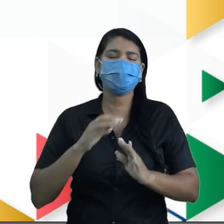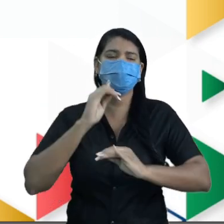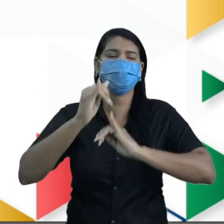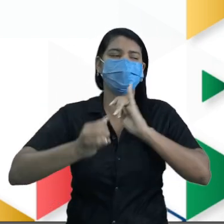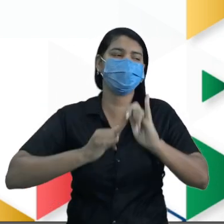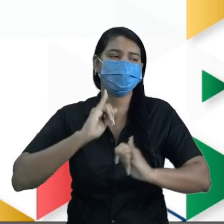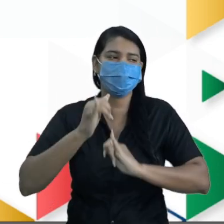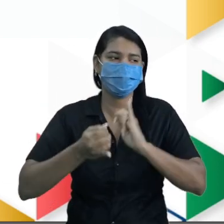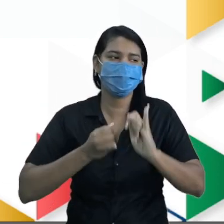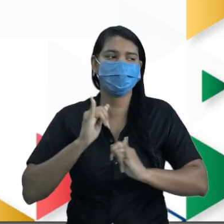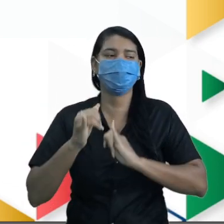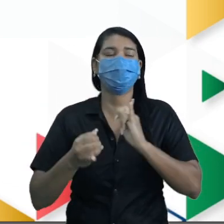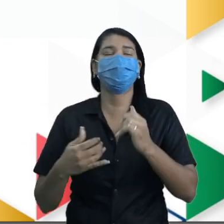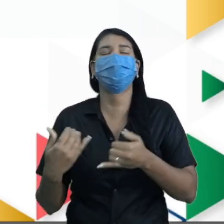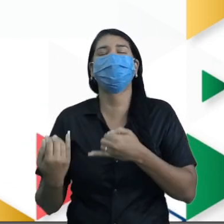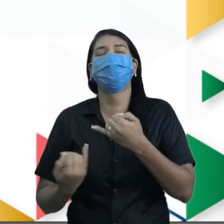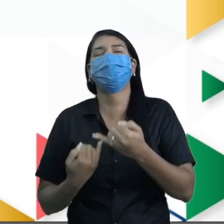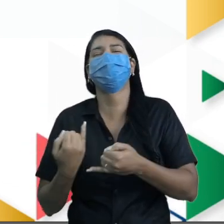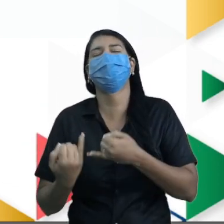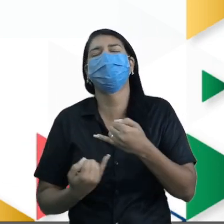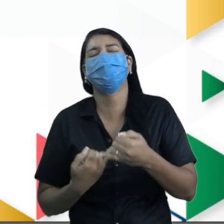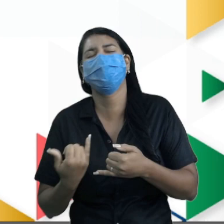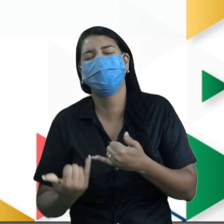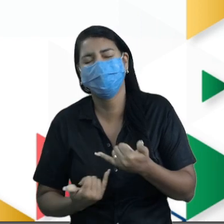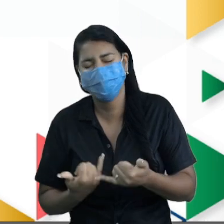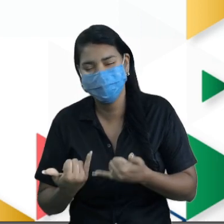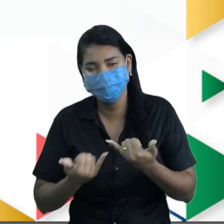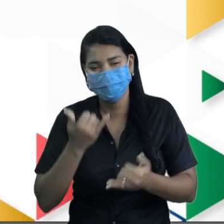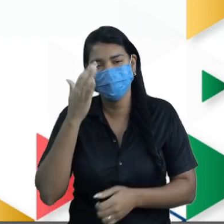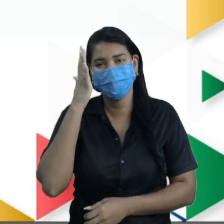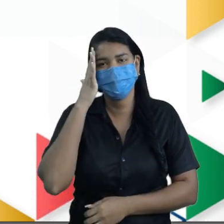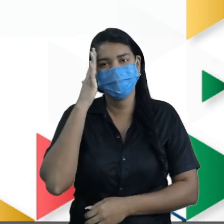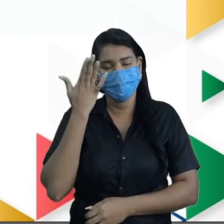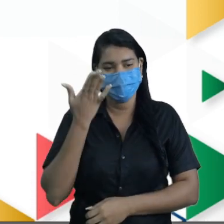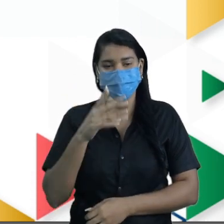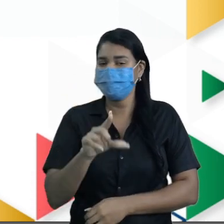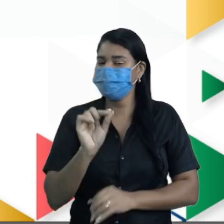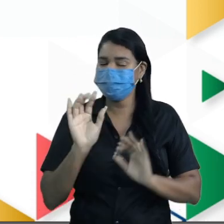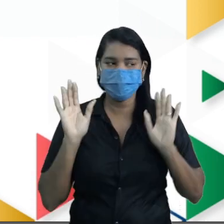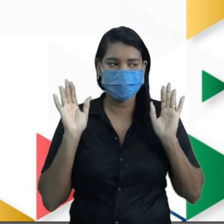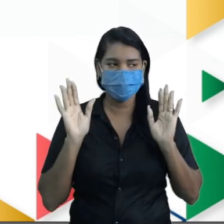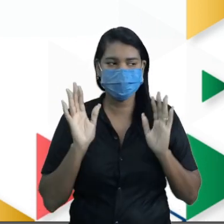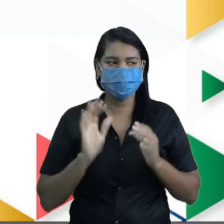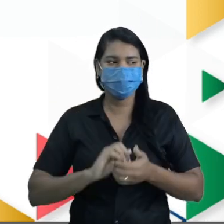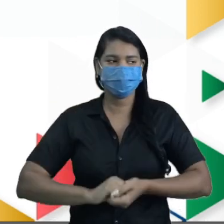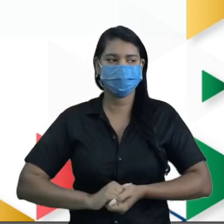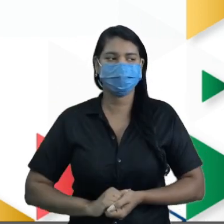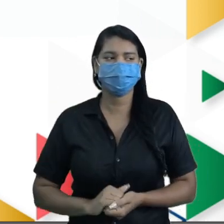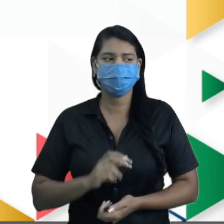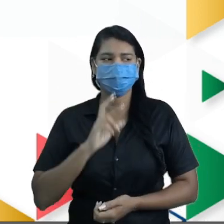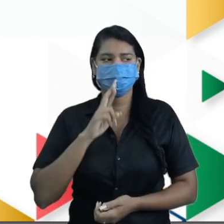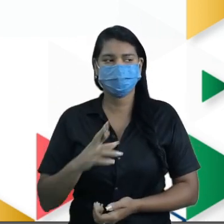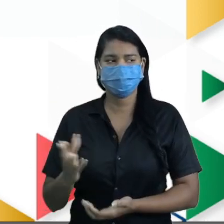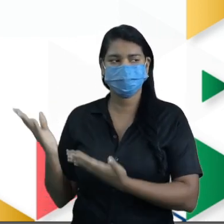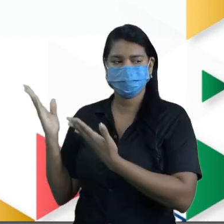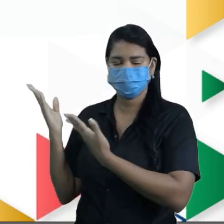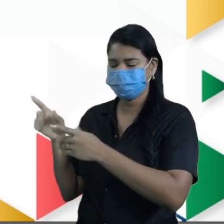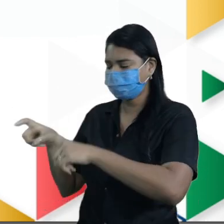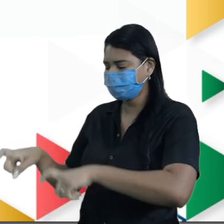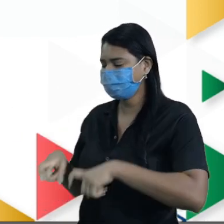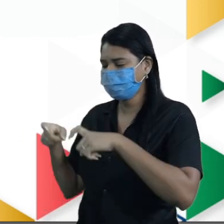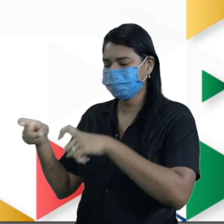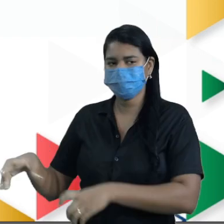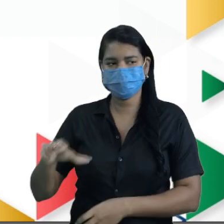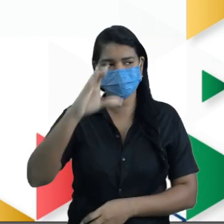povo não quer ir. Brincadeira, vamos lá. Essa foi escolha da galera, beleza? Então, a resposta é essa, Fazenda